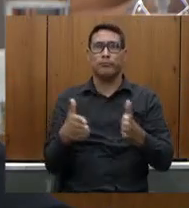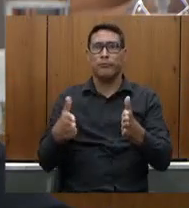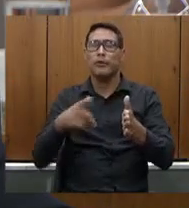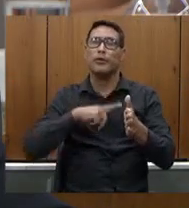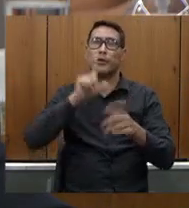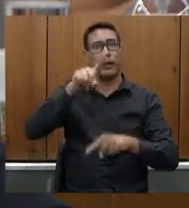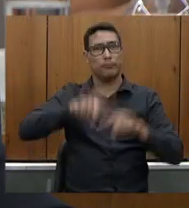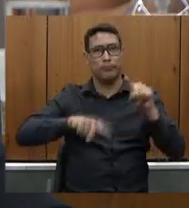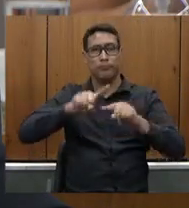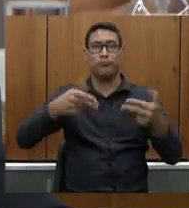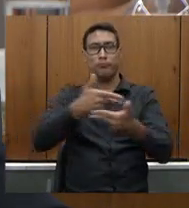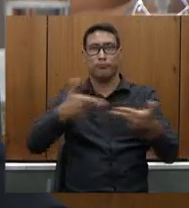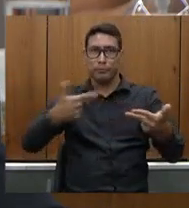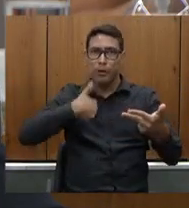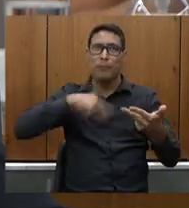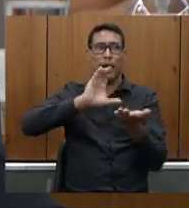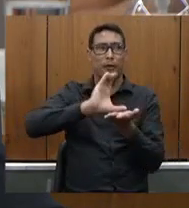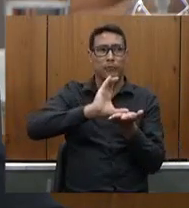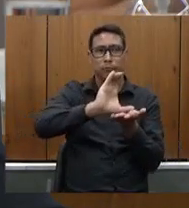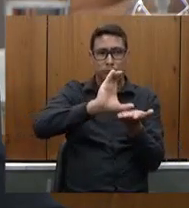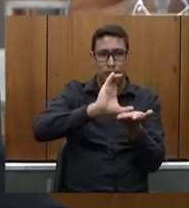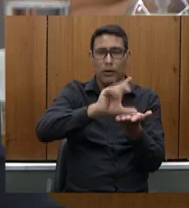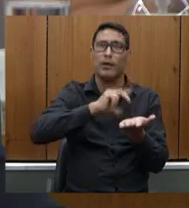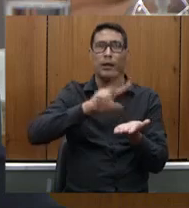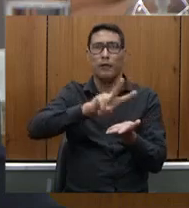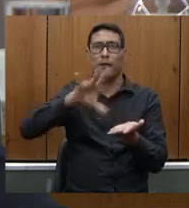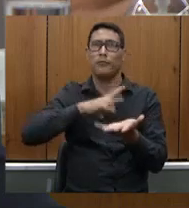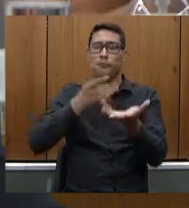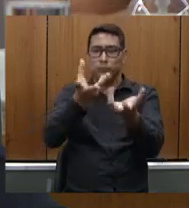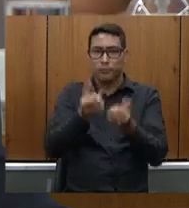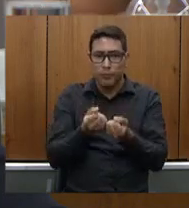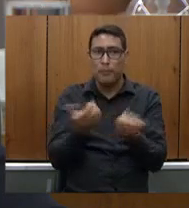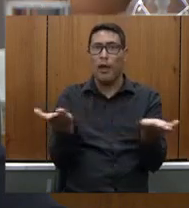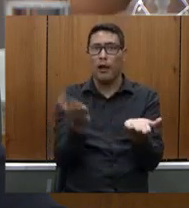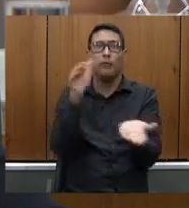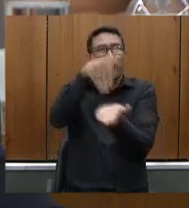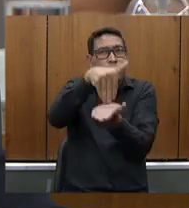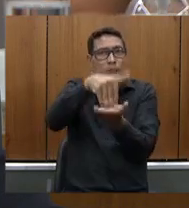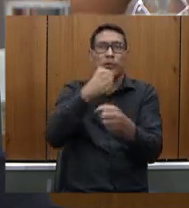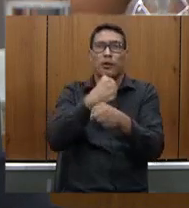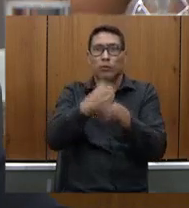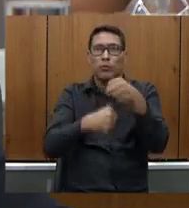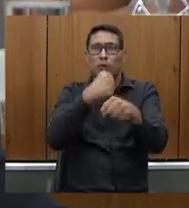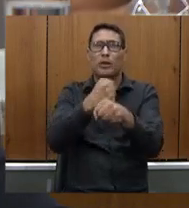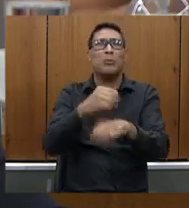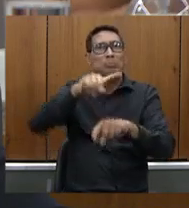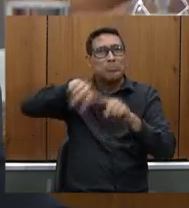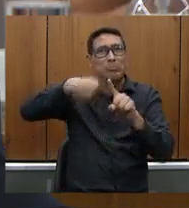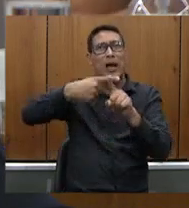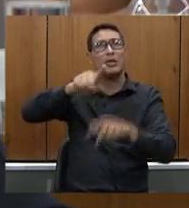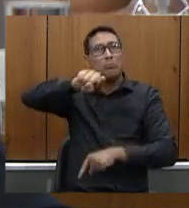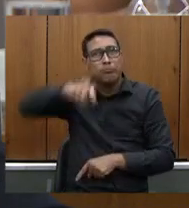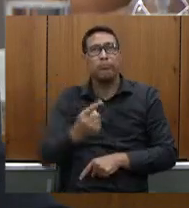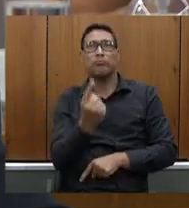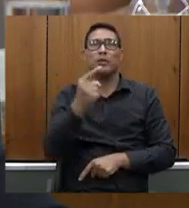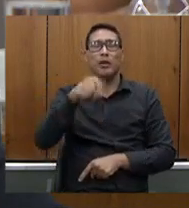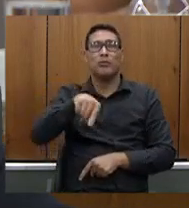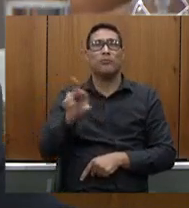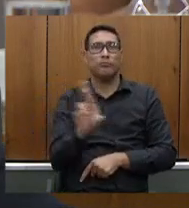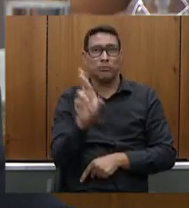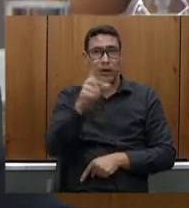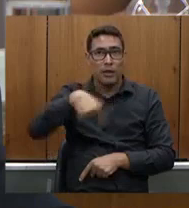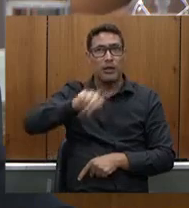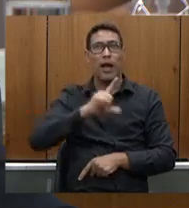recurso a mais que ele que está recebendo agora no final final do ano mais de um milhão de reais sem aumento de despesa e ele se